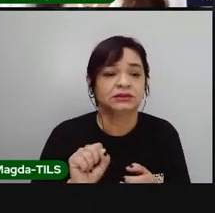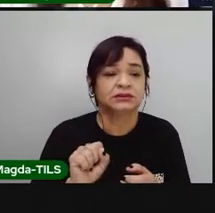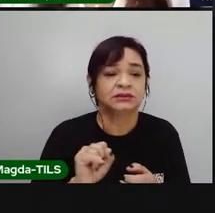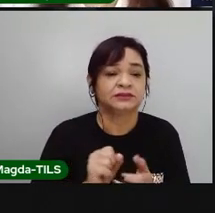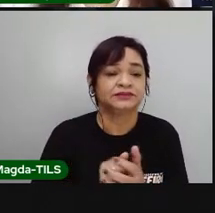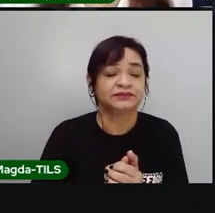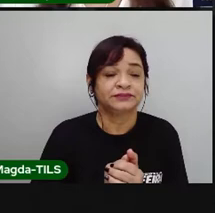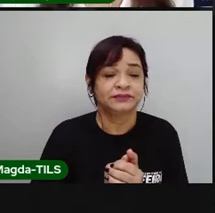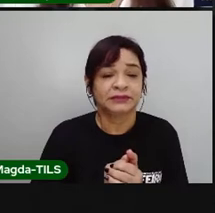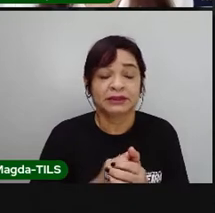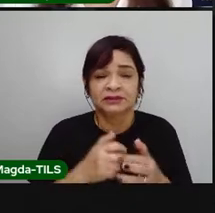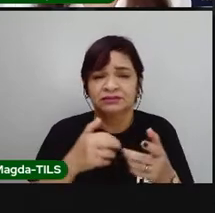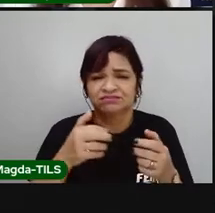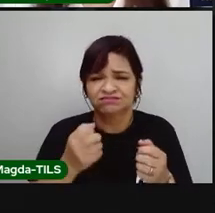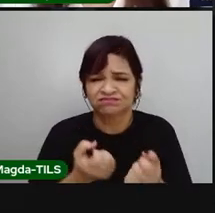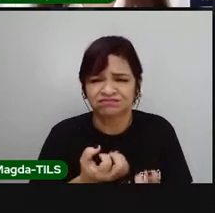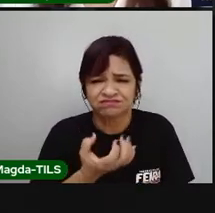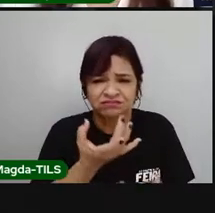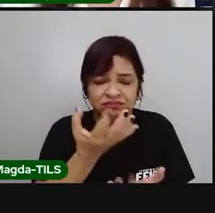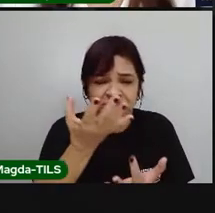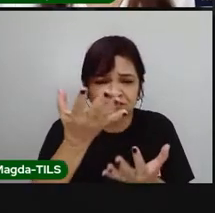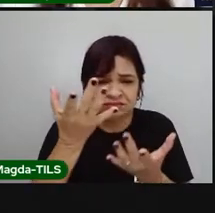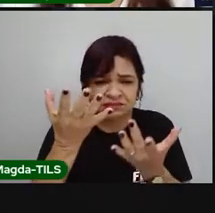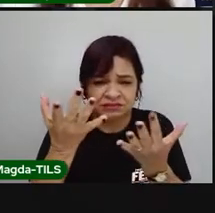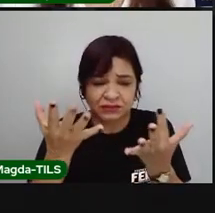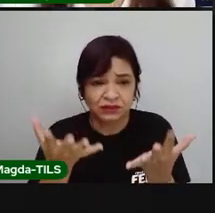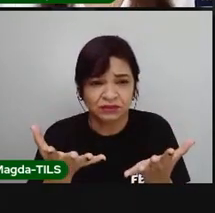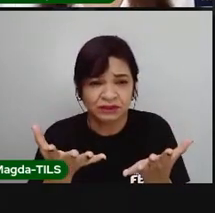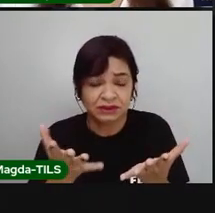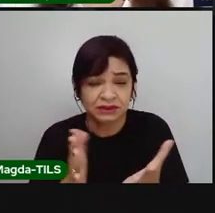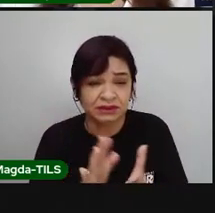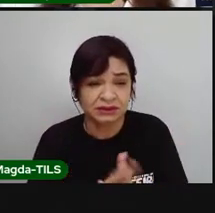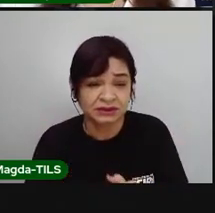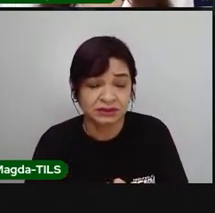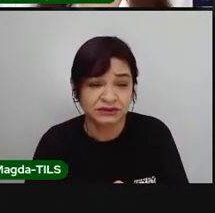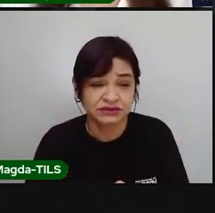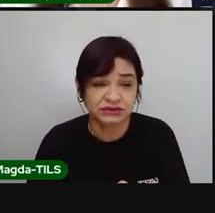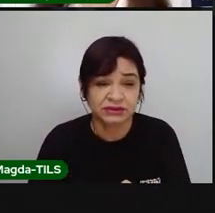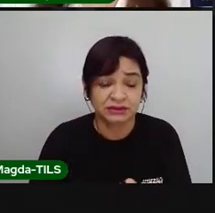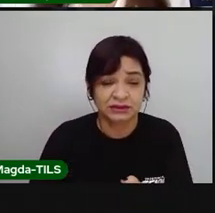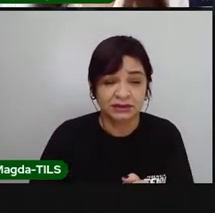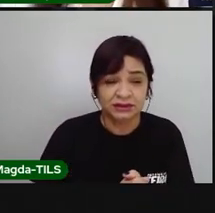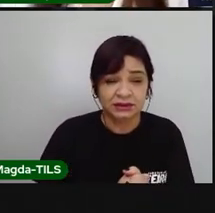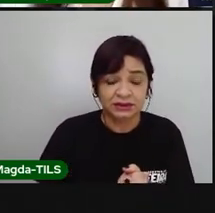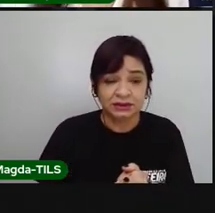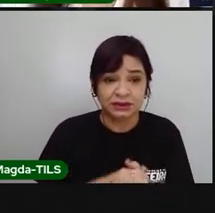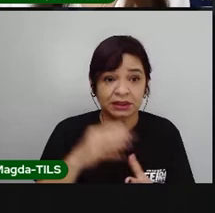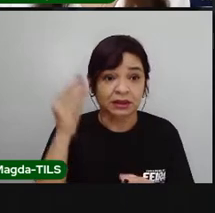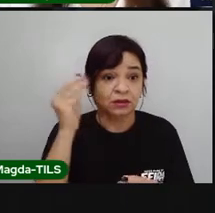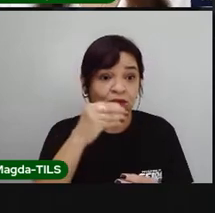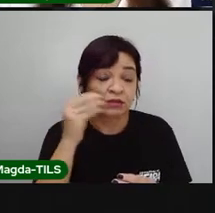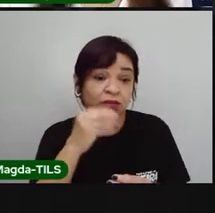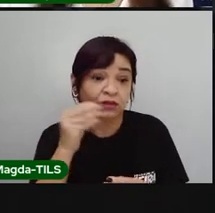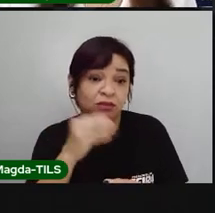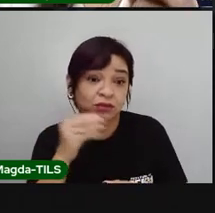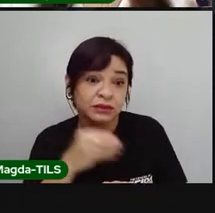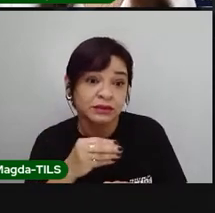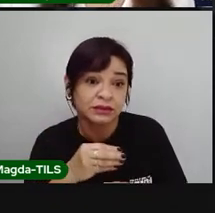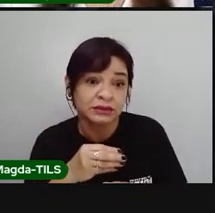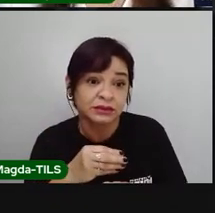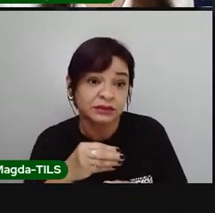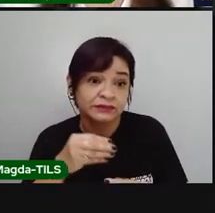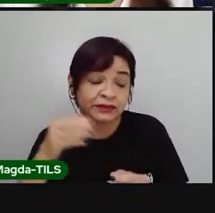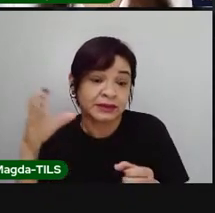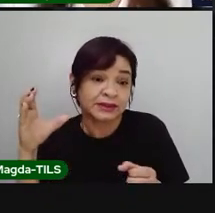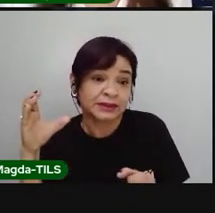emitem muitos poluentes aqui na atmosfera. Sem falar também no carvão, mineral, no próprio gás natural. Então, esses são os